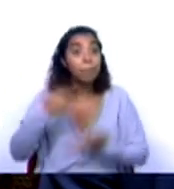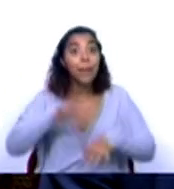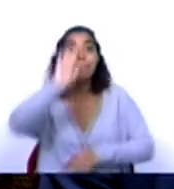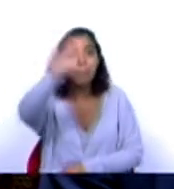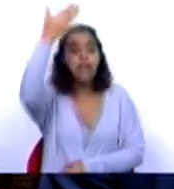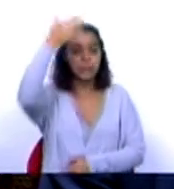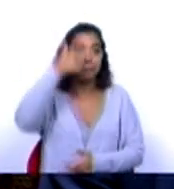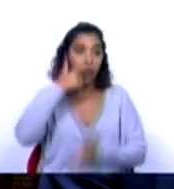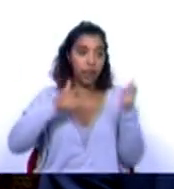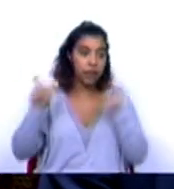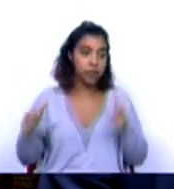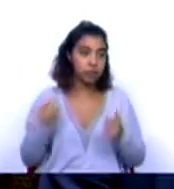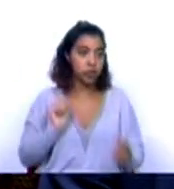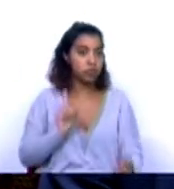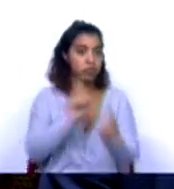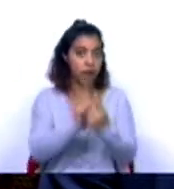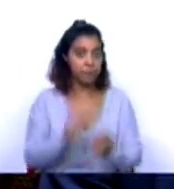serviços e é isso que nos move.